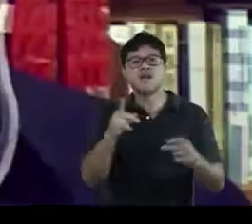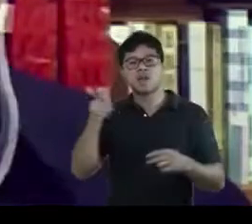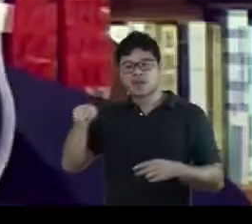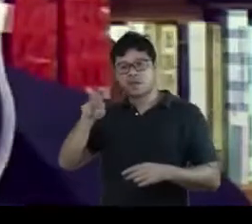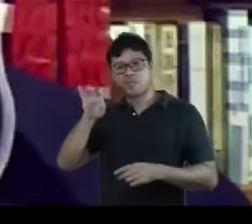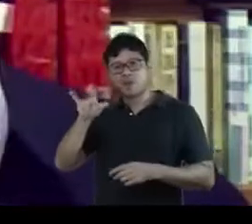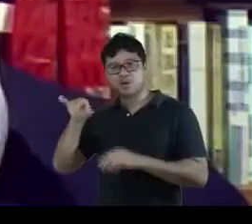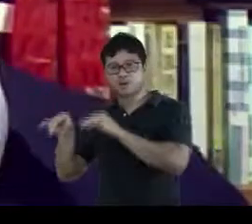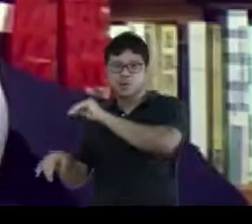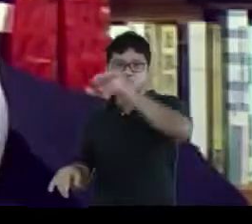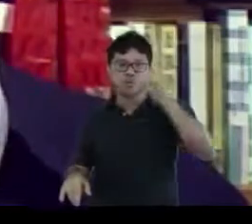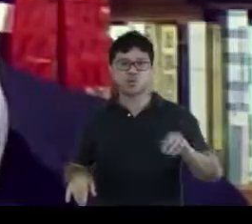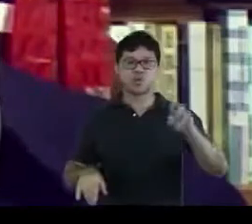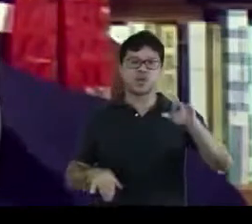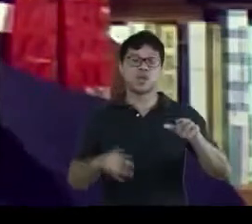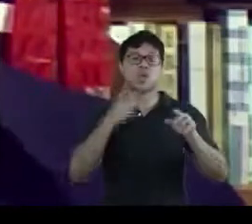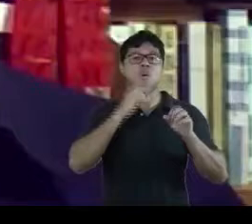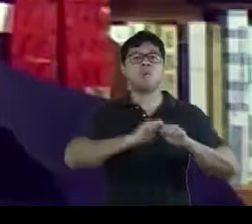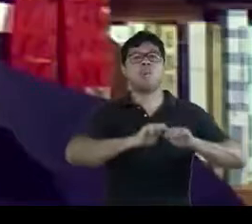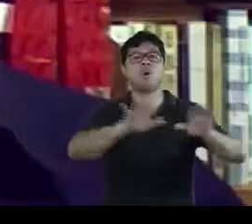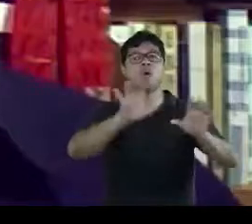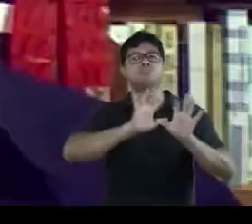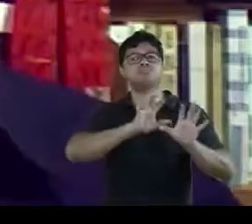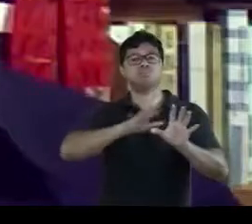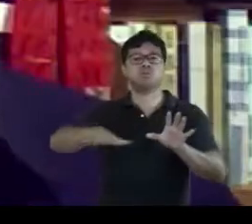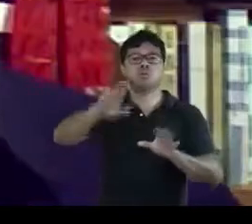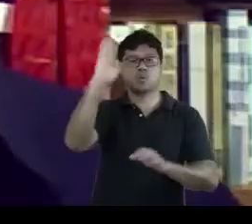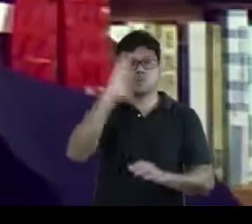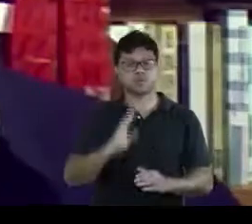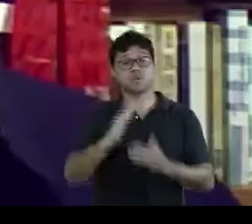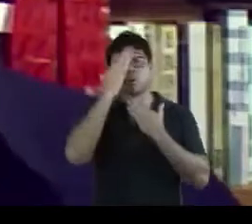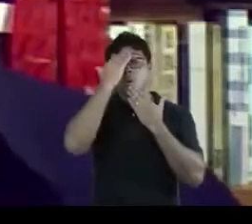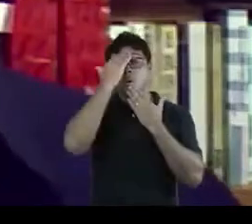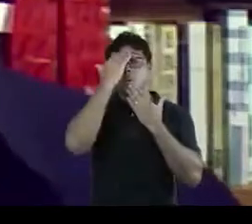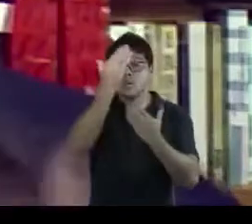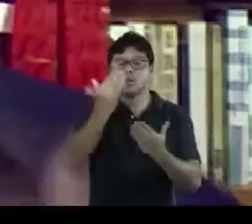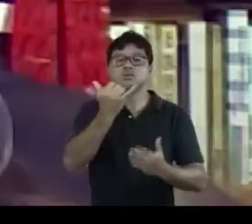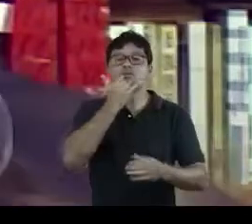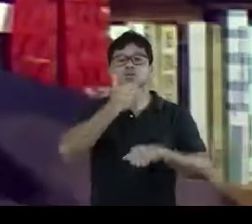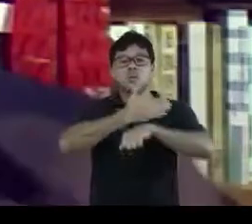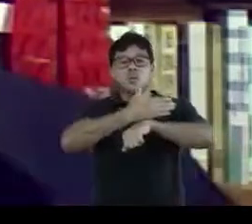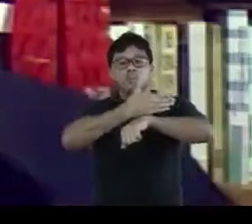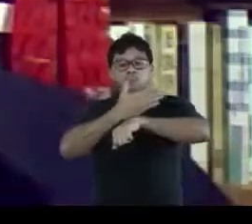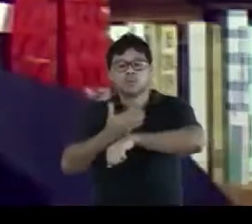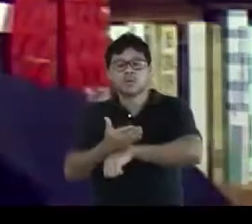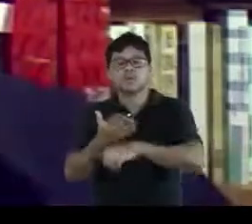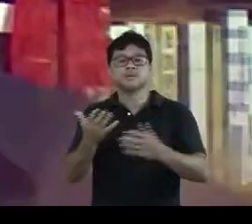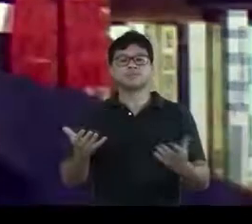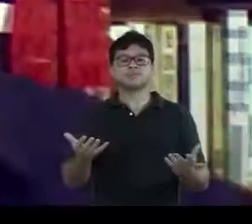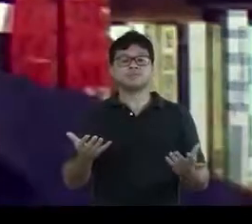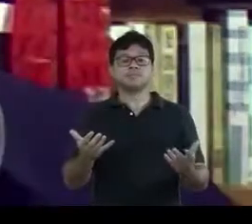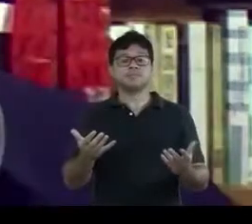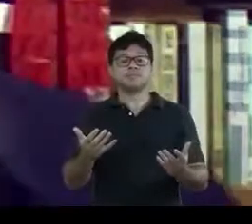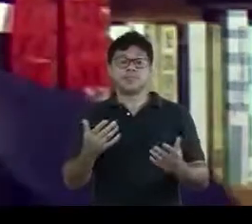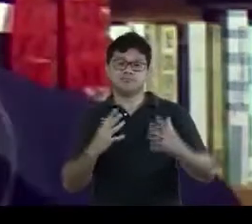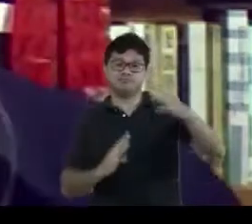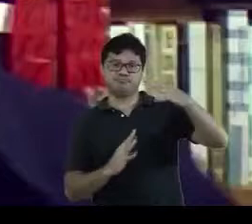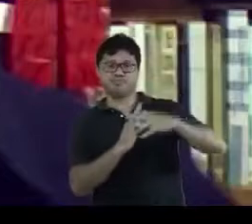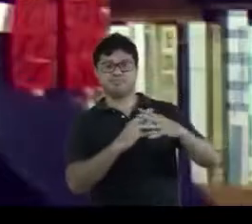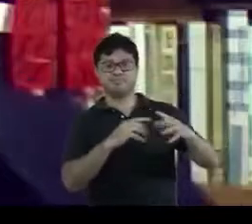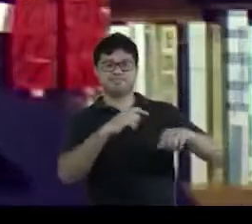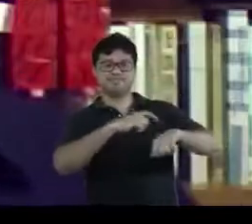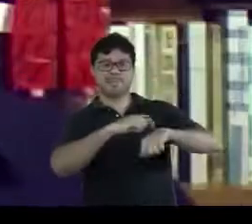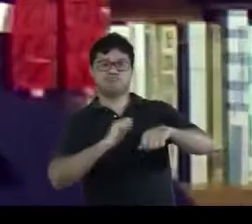na formação de leitores brasileiros no século XIX. Muito obrigado e desculpem pela minha... não respeitar o